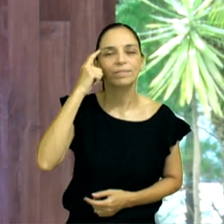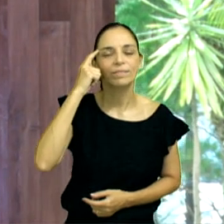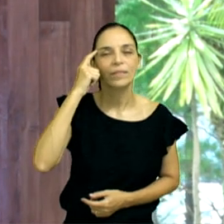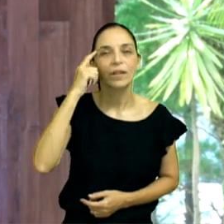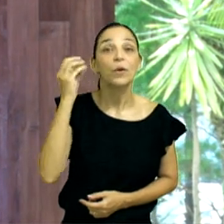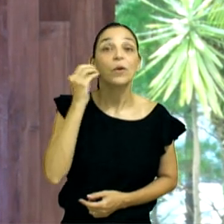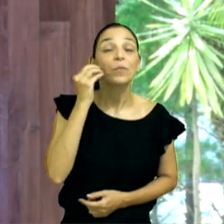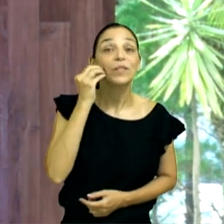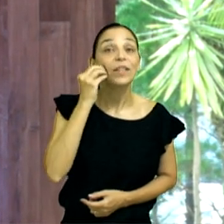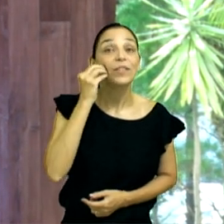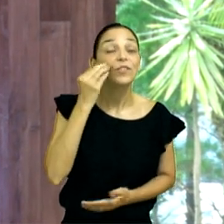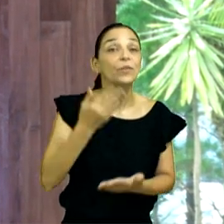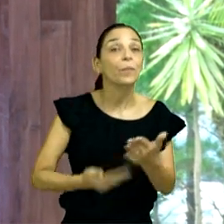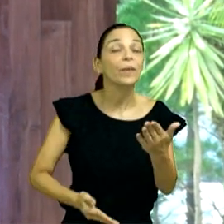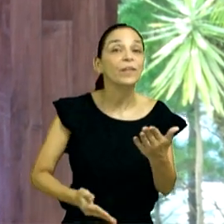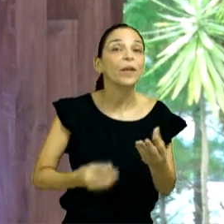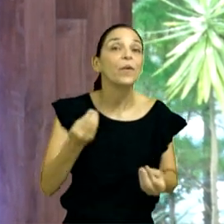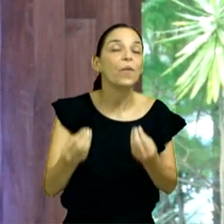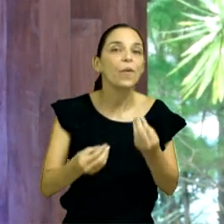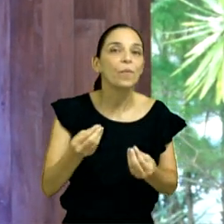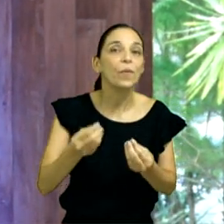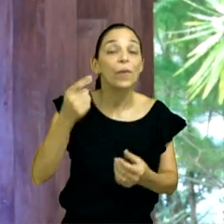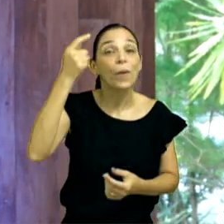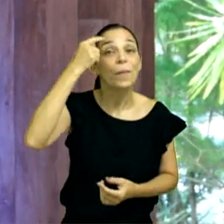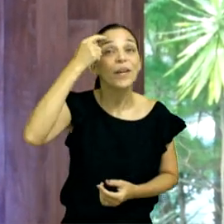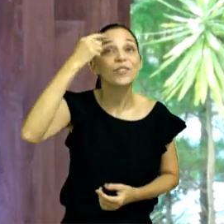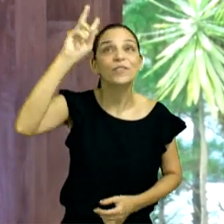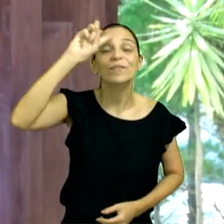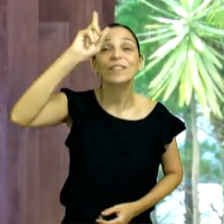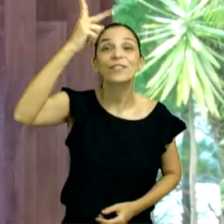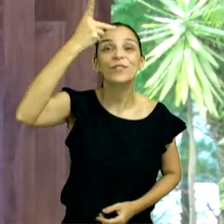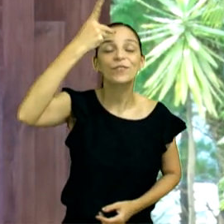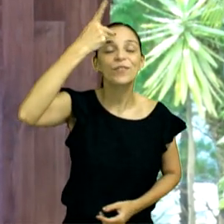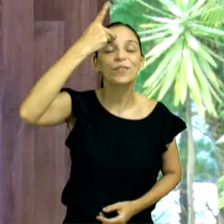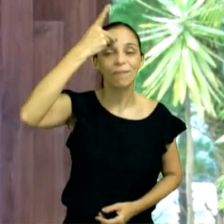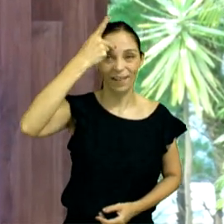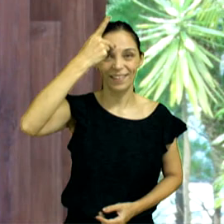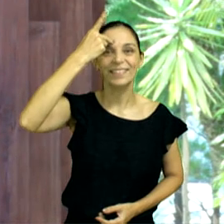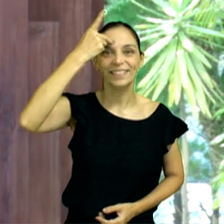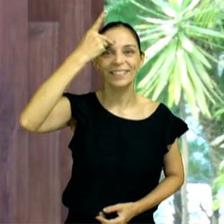perder as oportunidades, mente renovada no Senhor, amém?